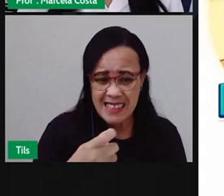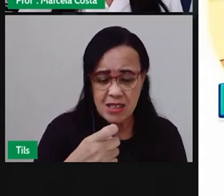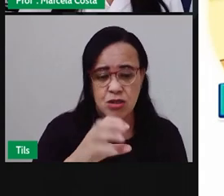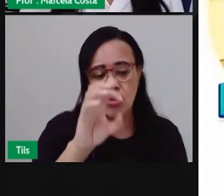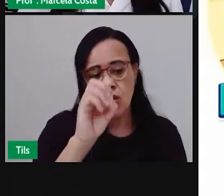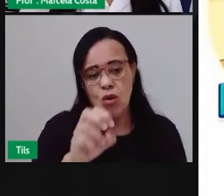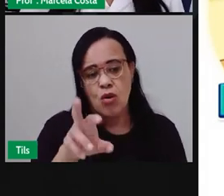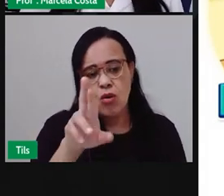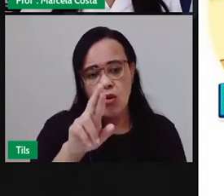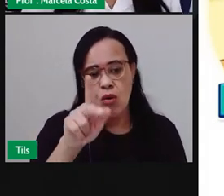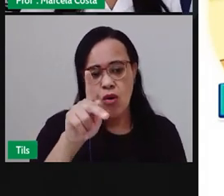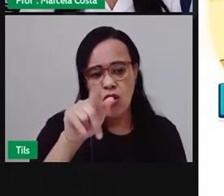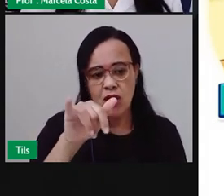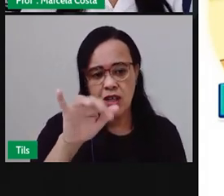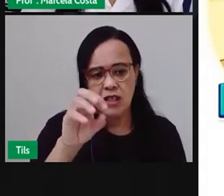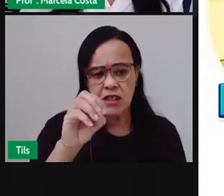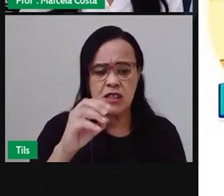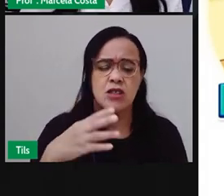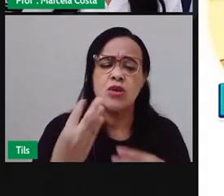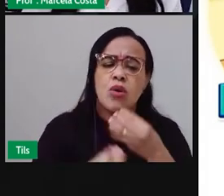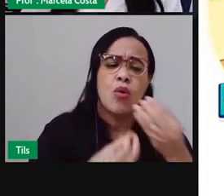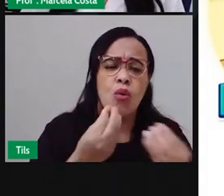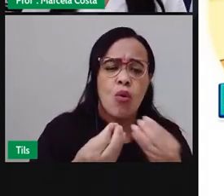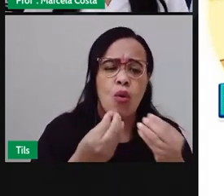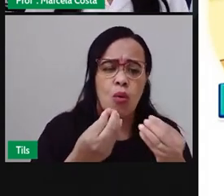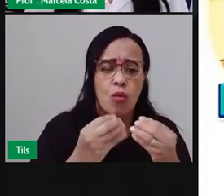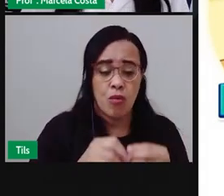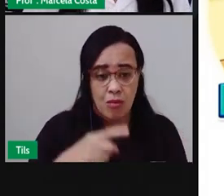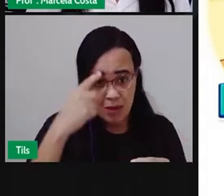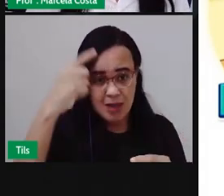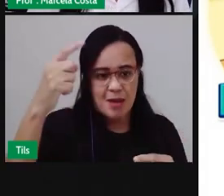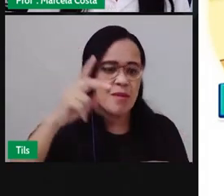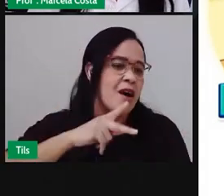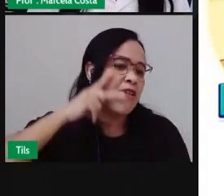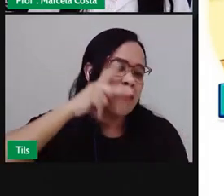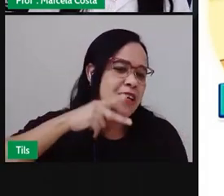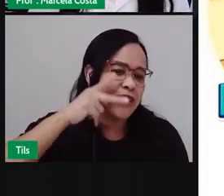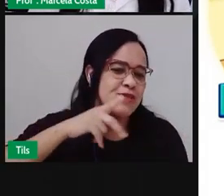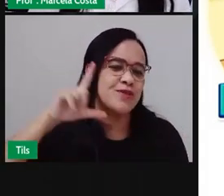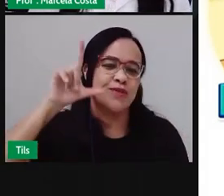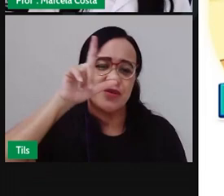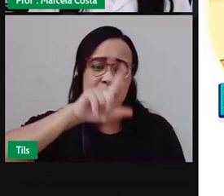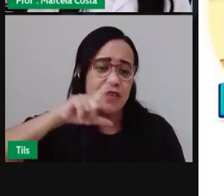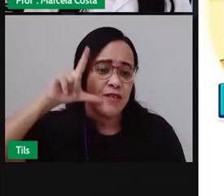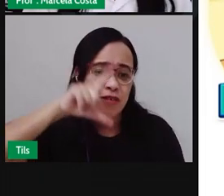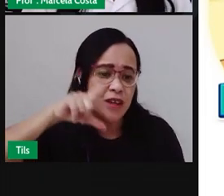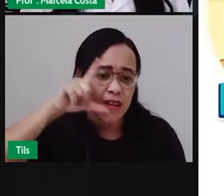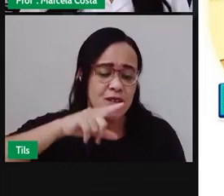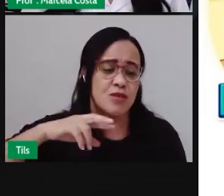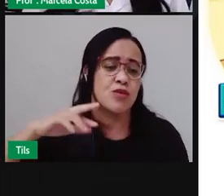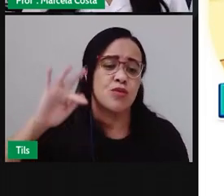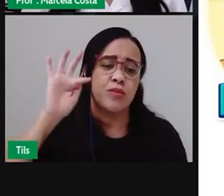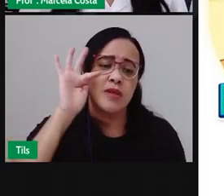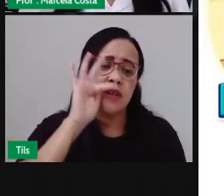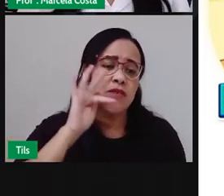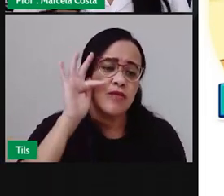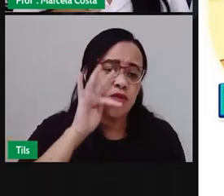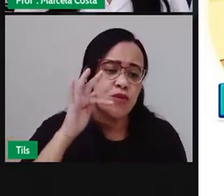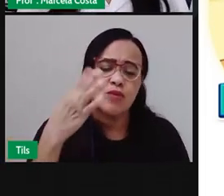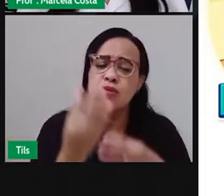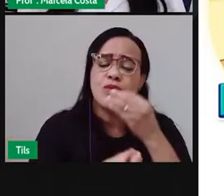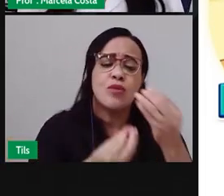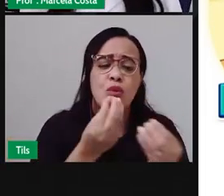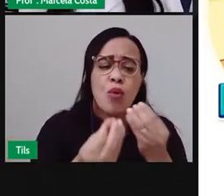o registro dessa sua atividade pra professora da sua escola tá bom manda aí